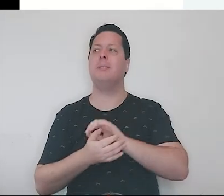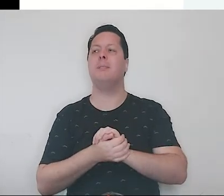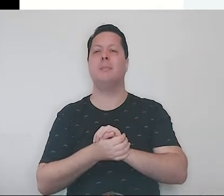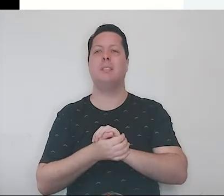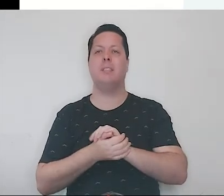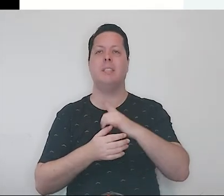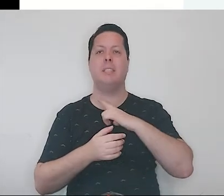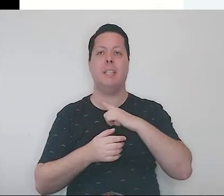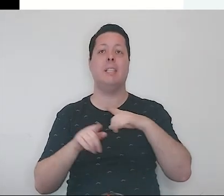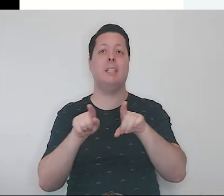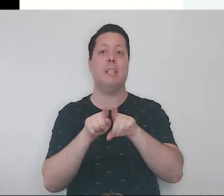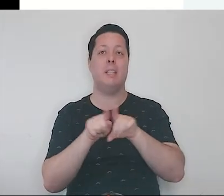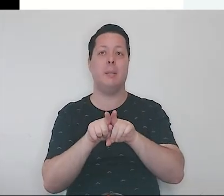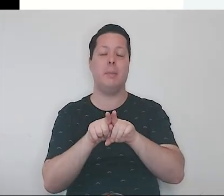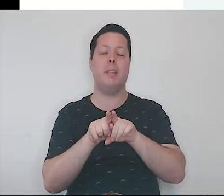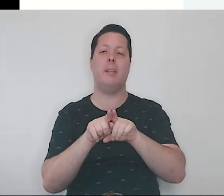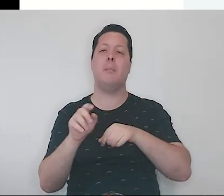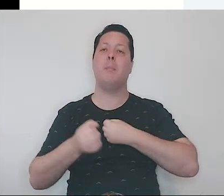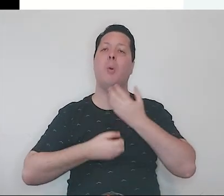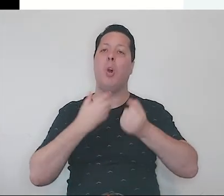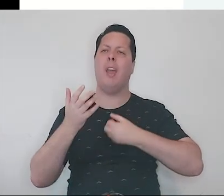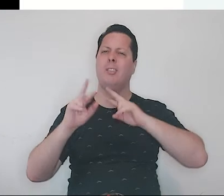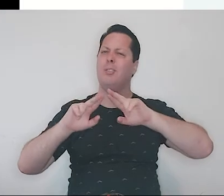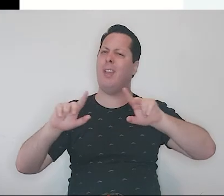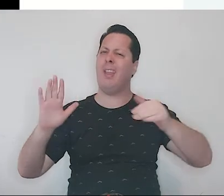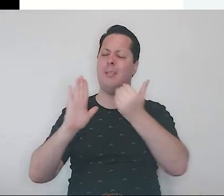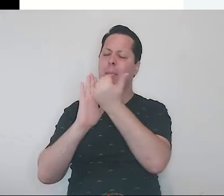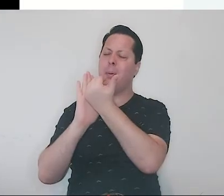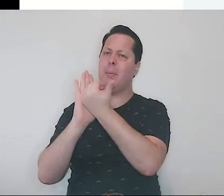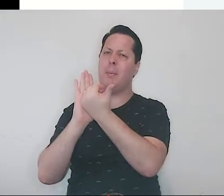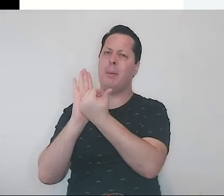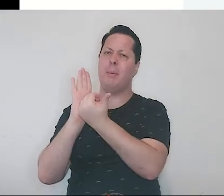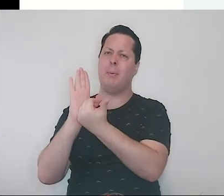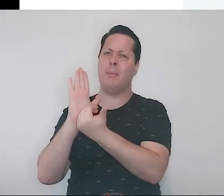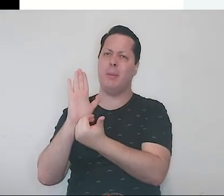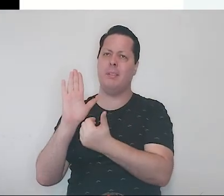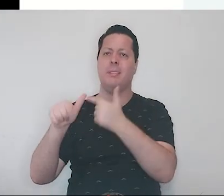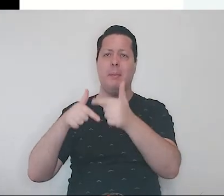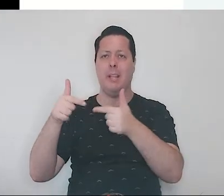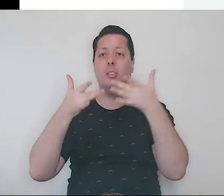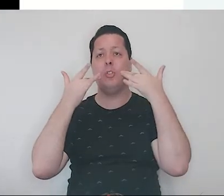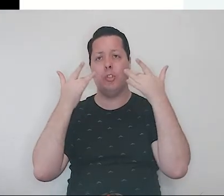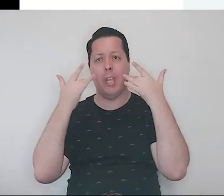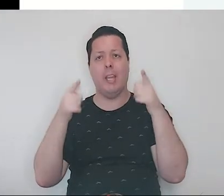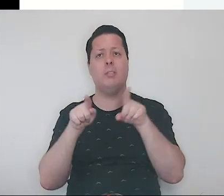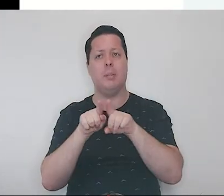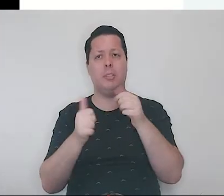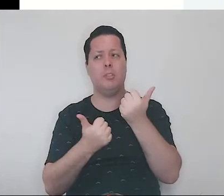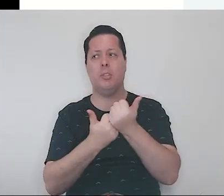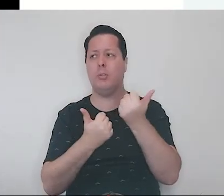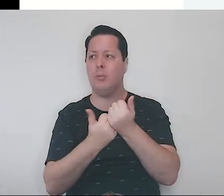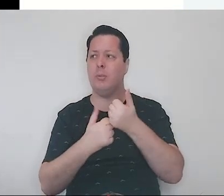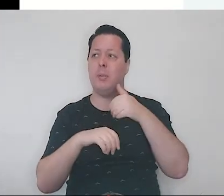Haruo Sato, romancista e poeta, Bunro Kuchishi, escritor e diretor do teatro, Bun Gakusa, um dos mais